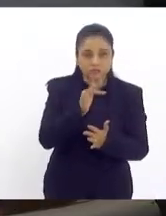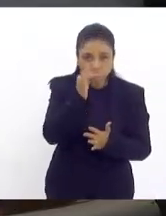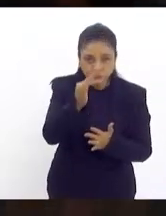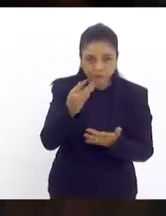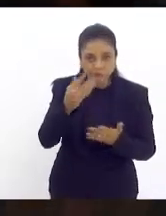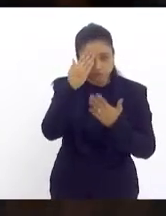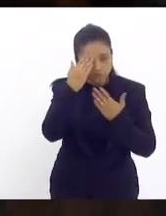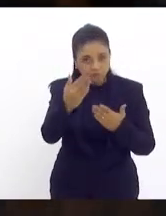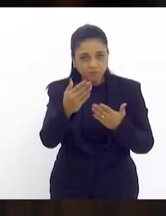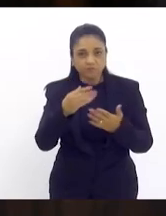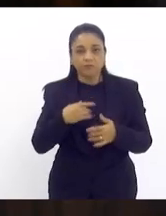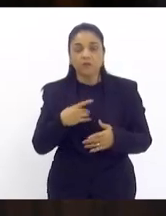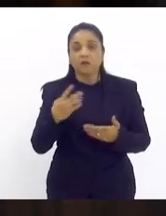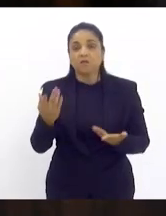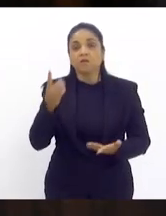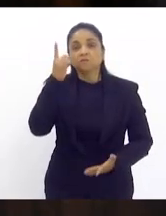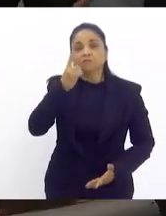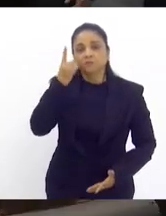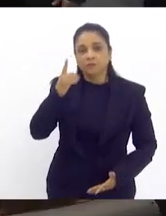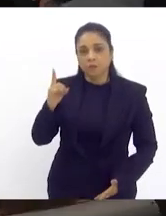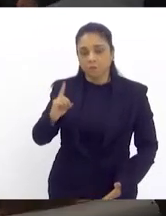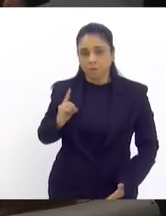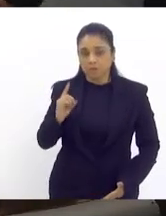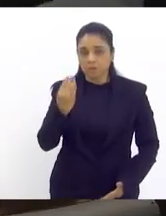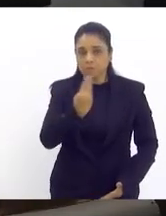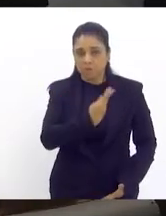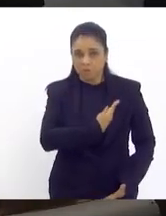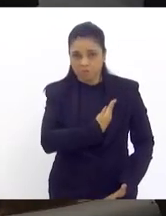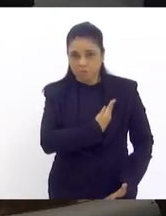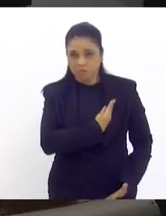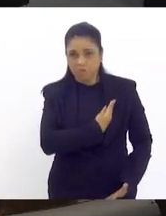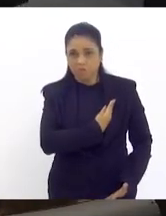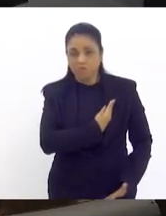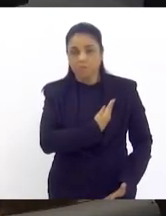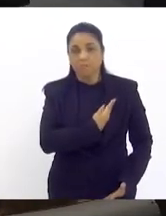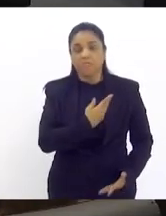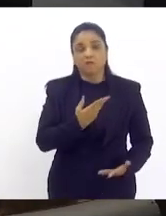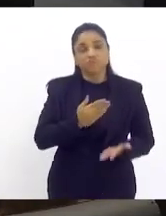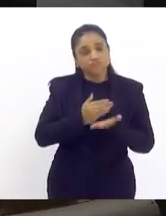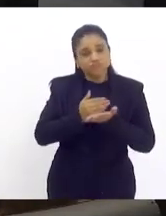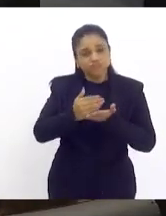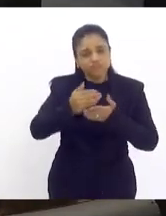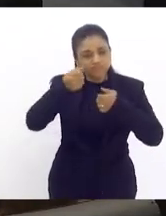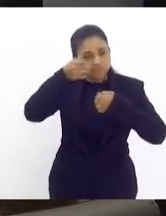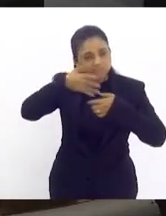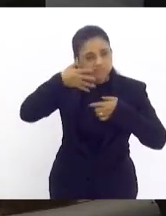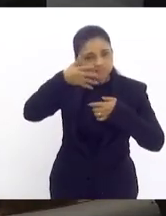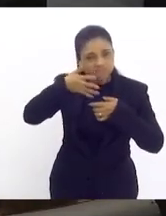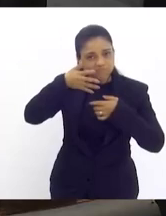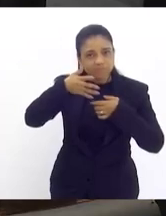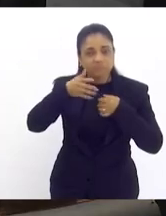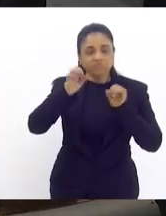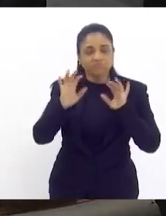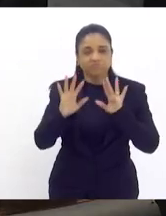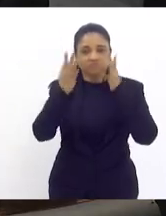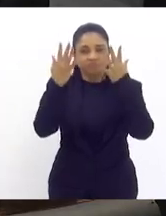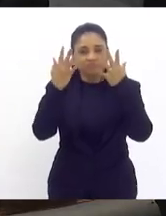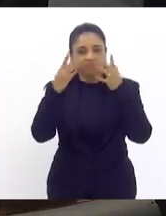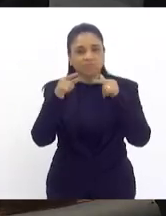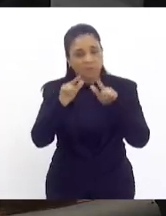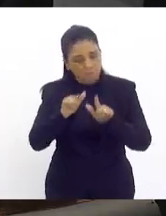deputada Dani Balbi presidente queria começar saudando a iniciativa dos nobres